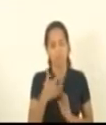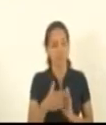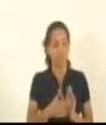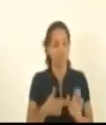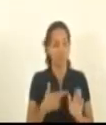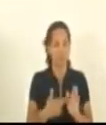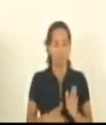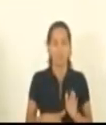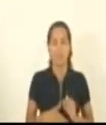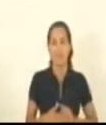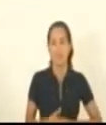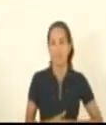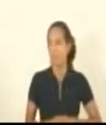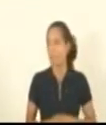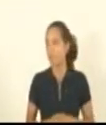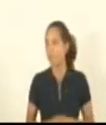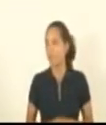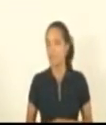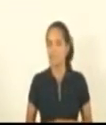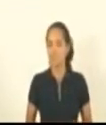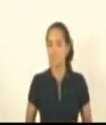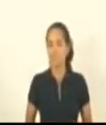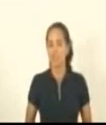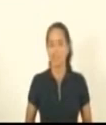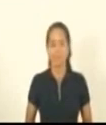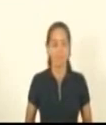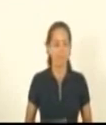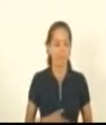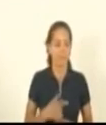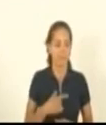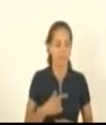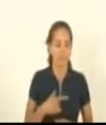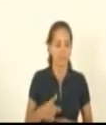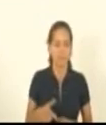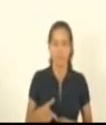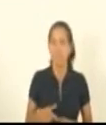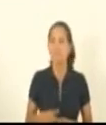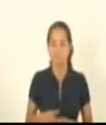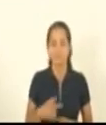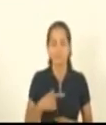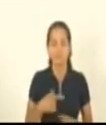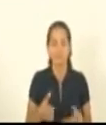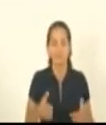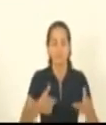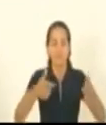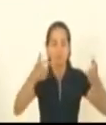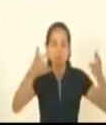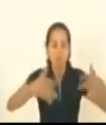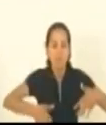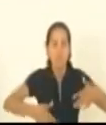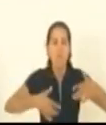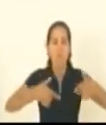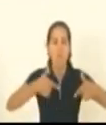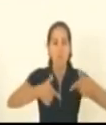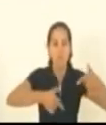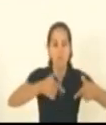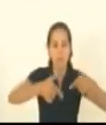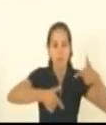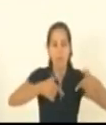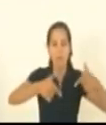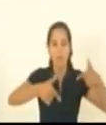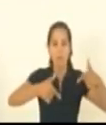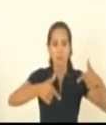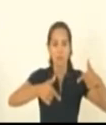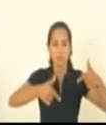haja vista que há um parecer da nossa procuradoria, que a gente possa enaltecer o trabalho do